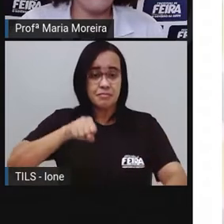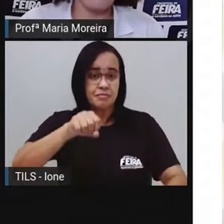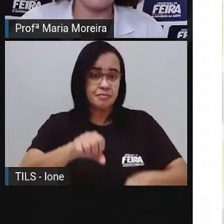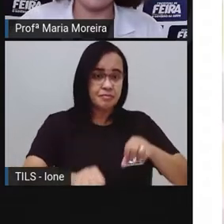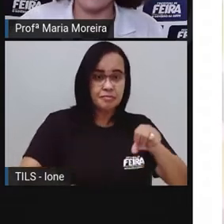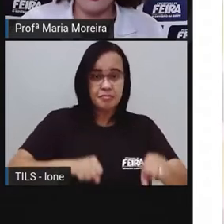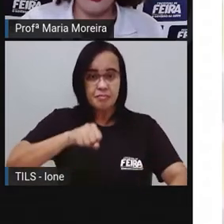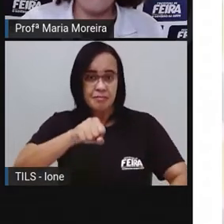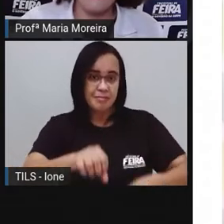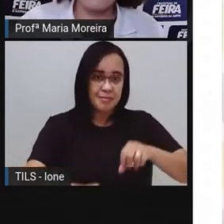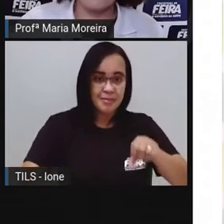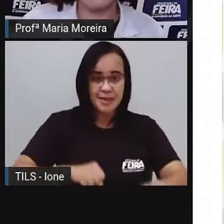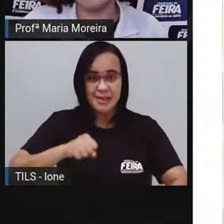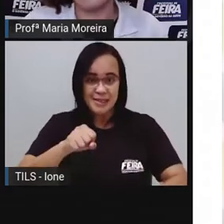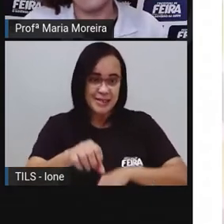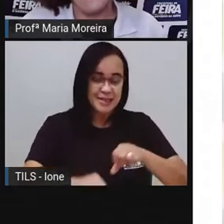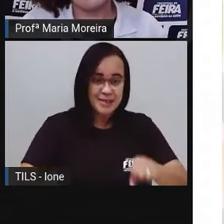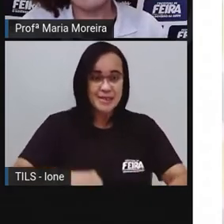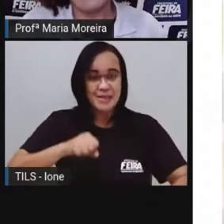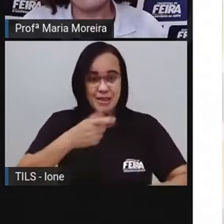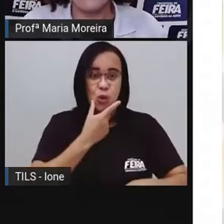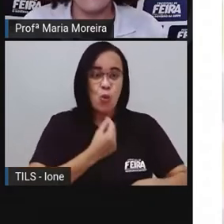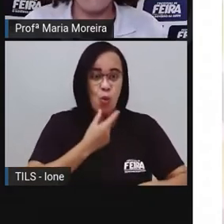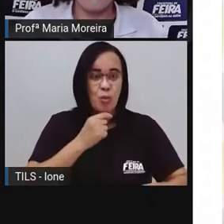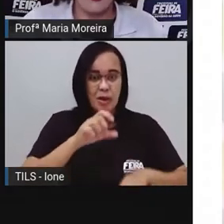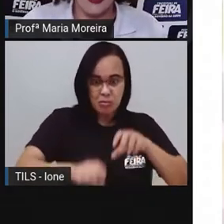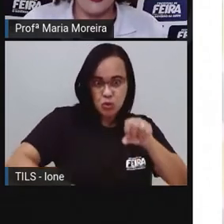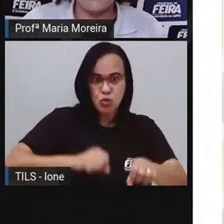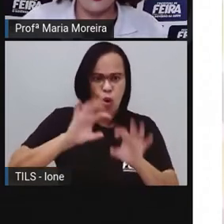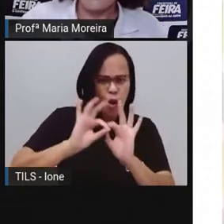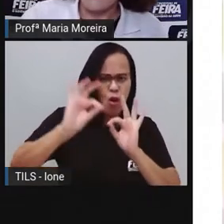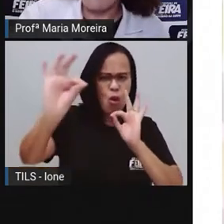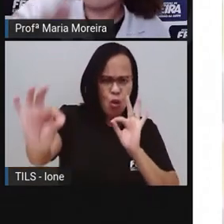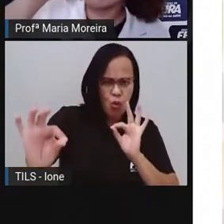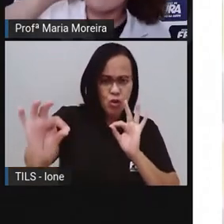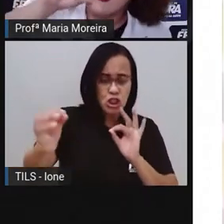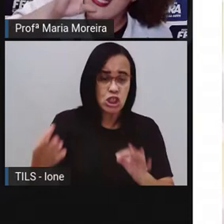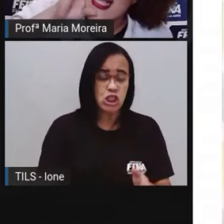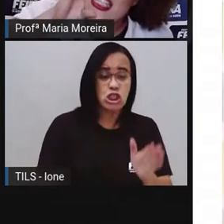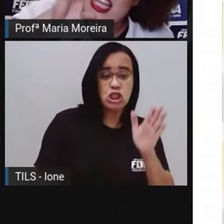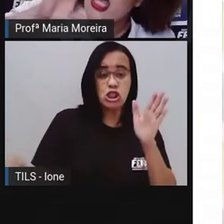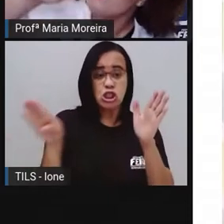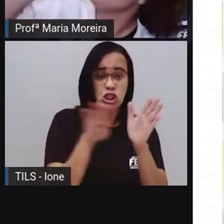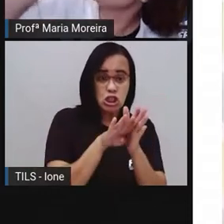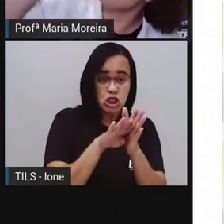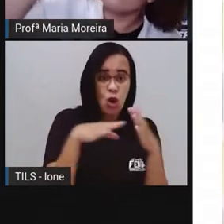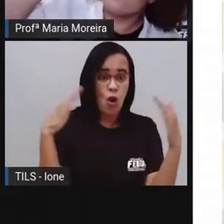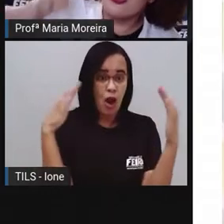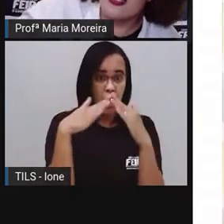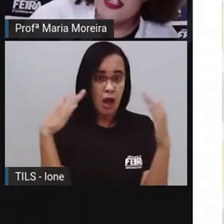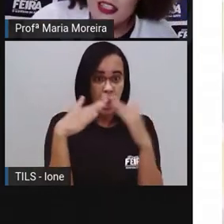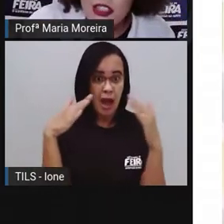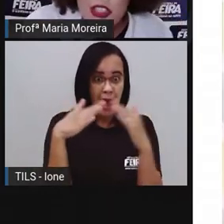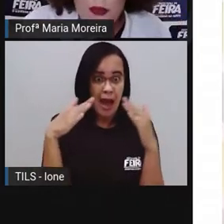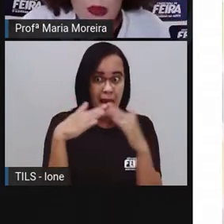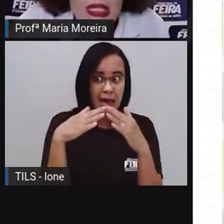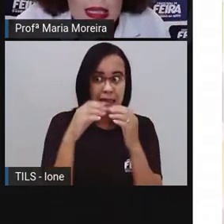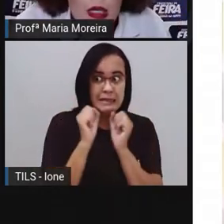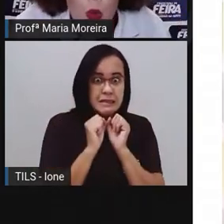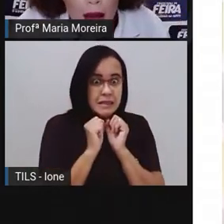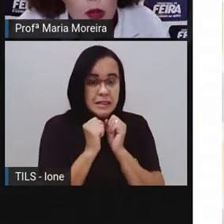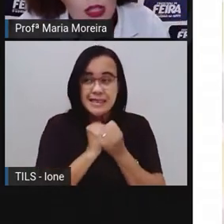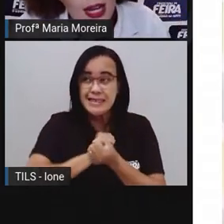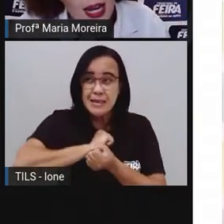Pedalou, pedalou bastante. Até chegar a uma casa. A uma casa de gigante.